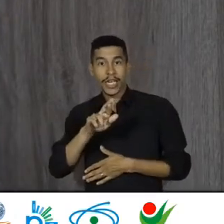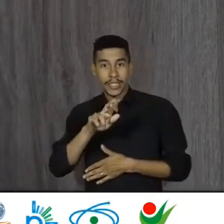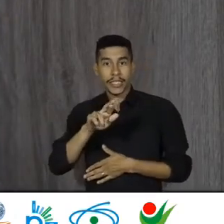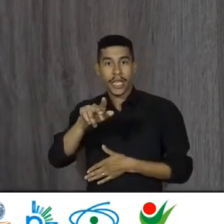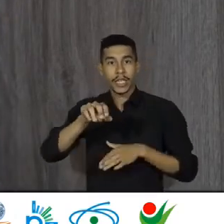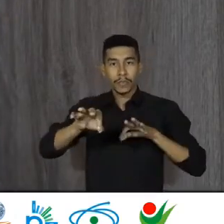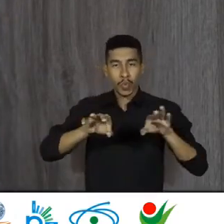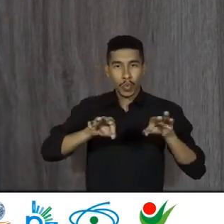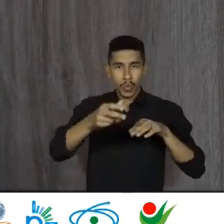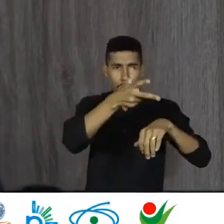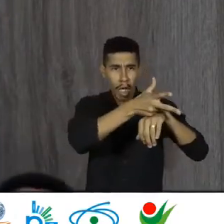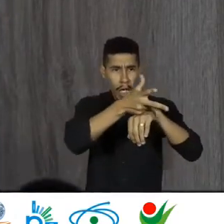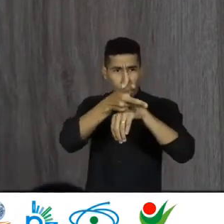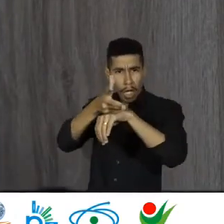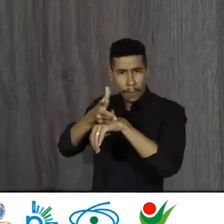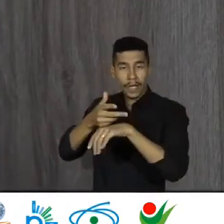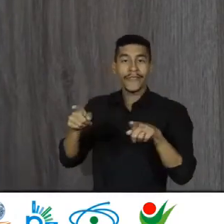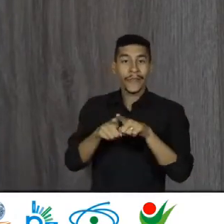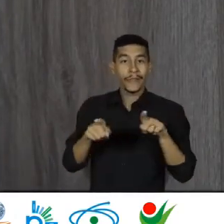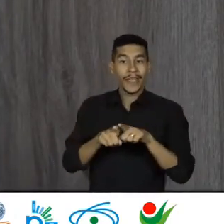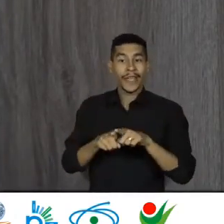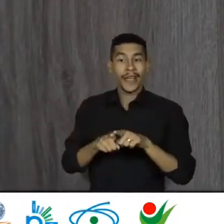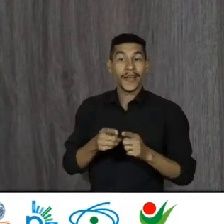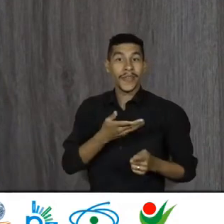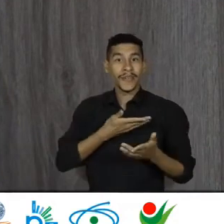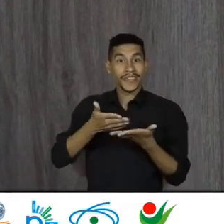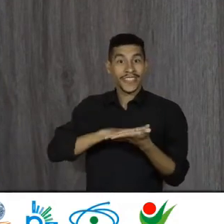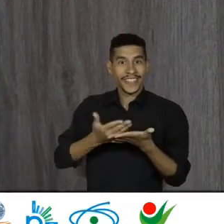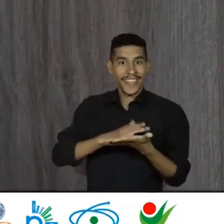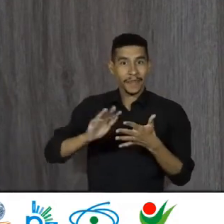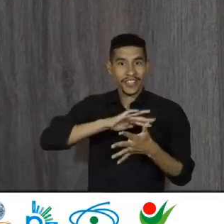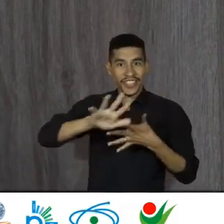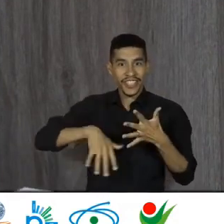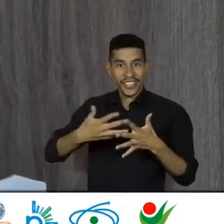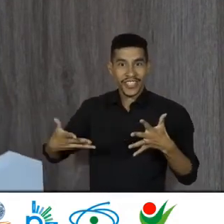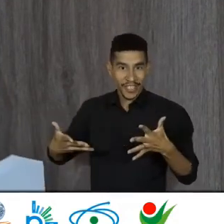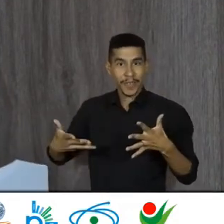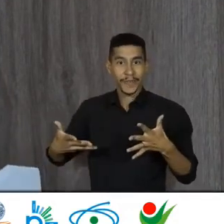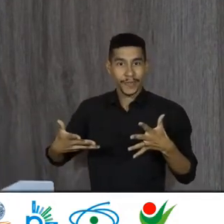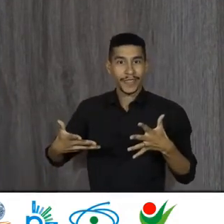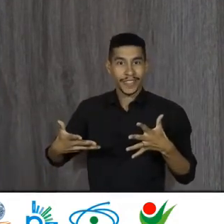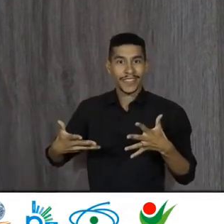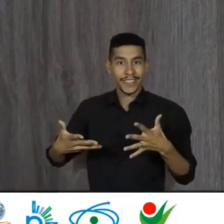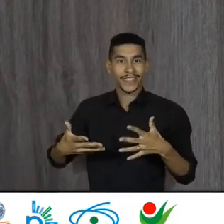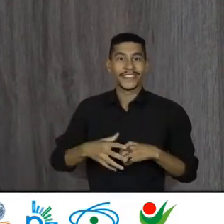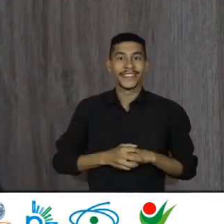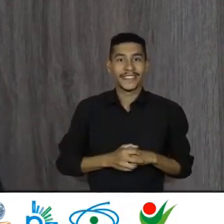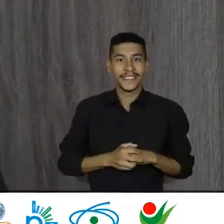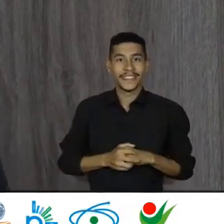Que está conosco Muito obrigada Aos nossos Colegas Que fizeram A tradução Para a língua De